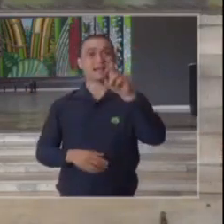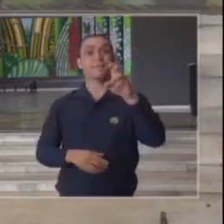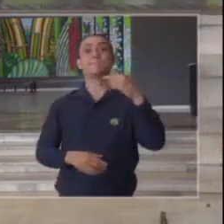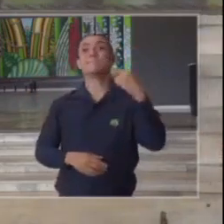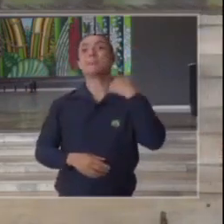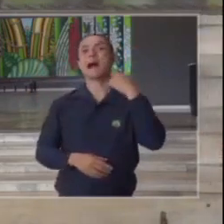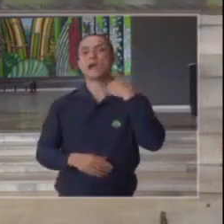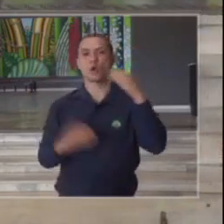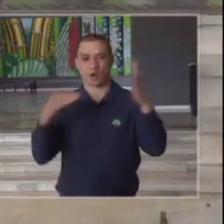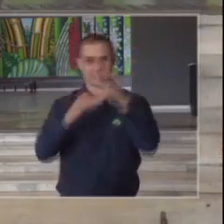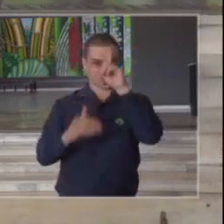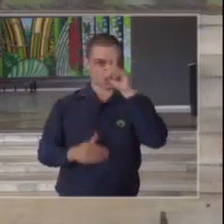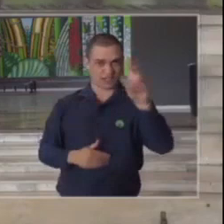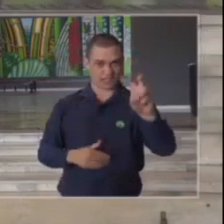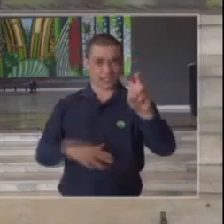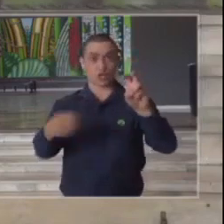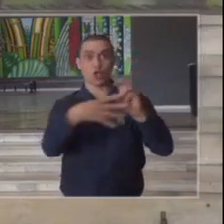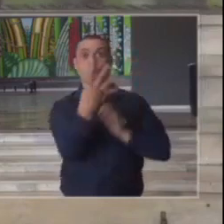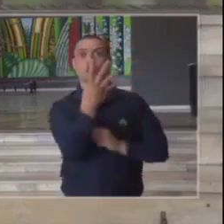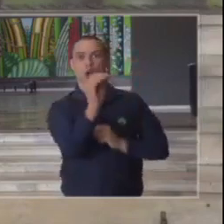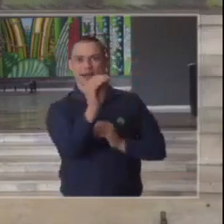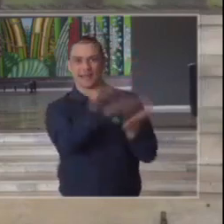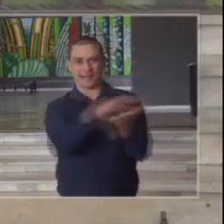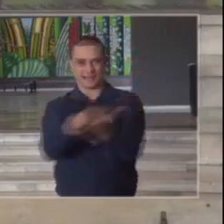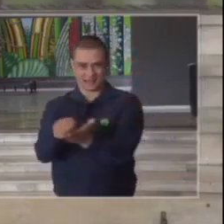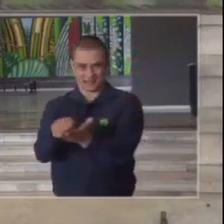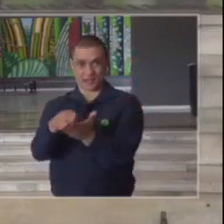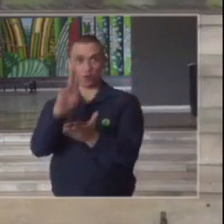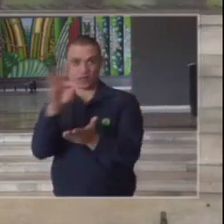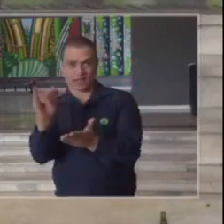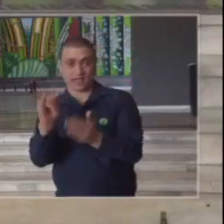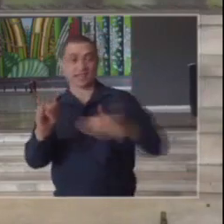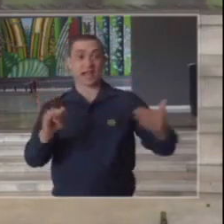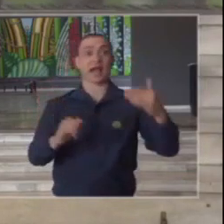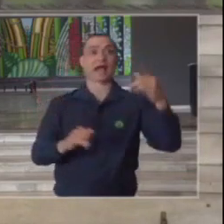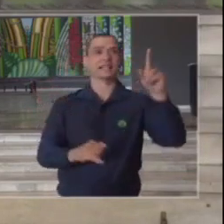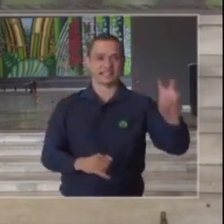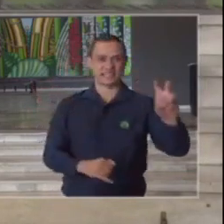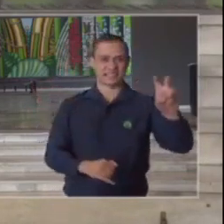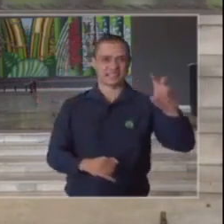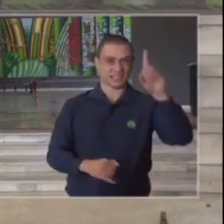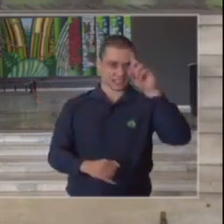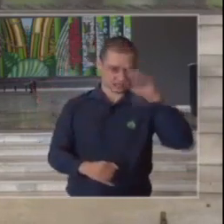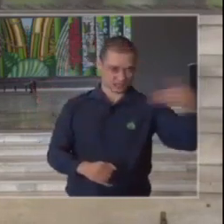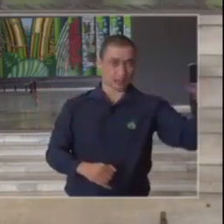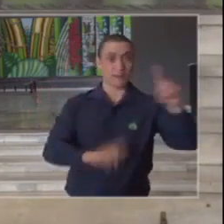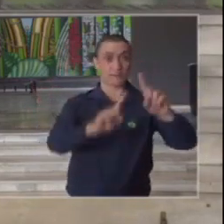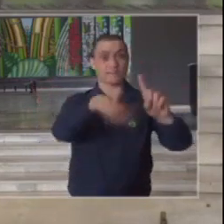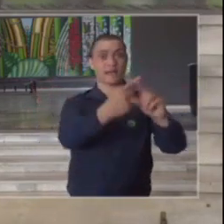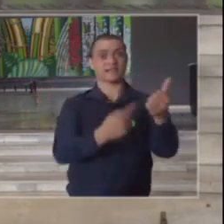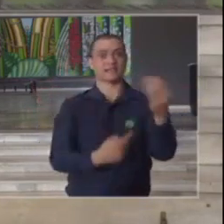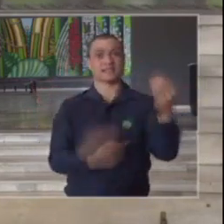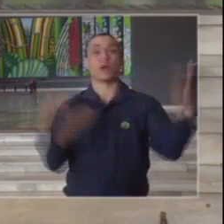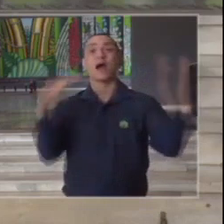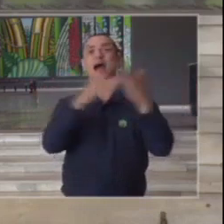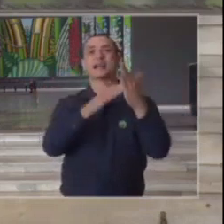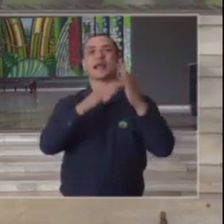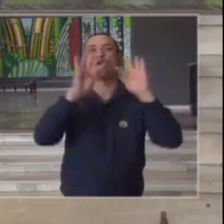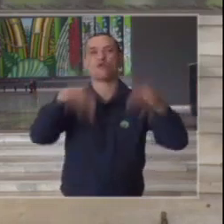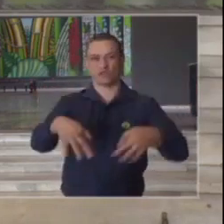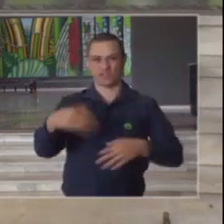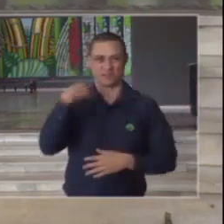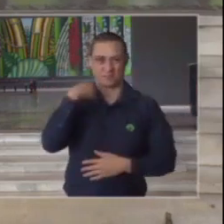de maio serão ativados 40 leitos e na segunda quinzena de maio mais 60 leitos ou seja até o final do mês de maio